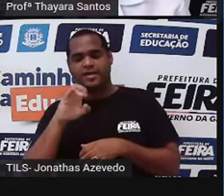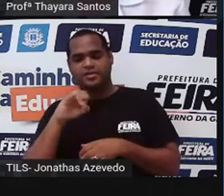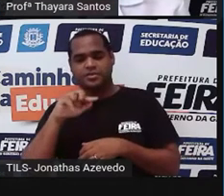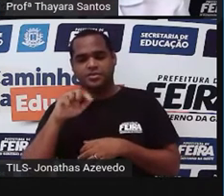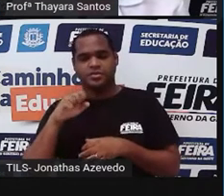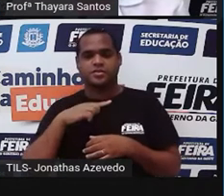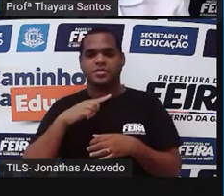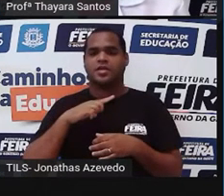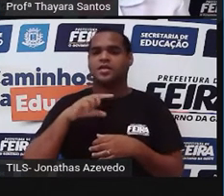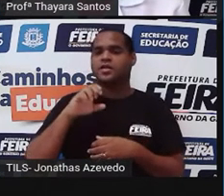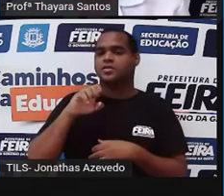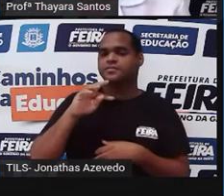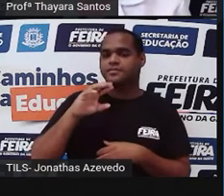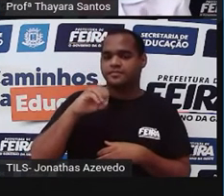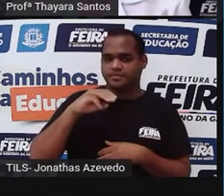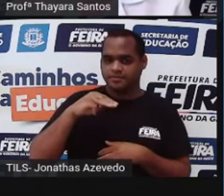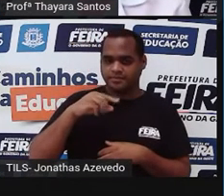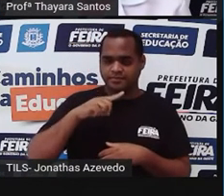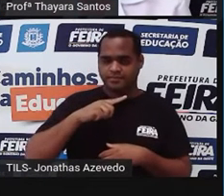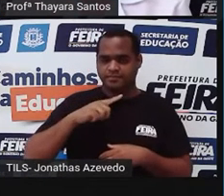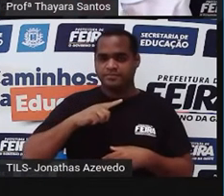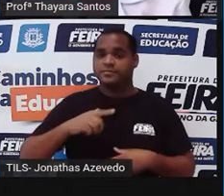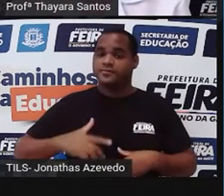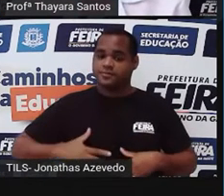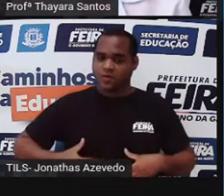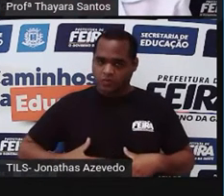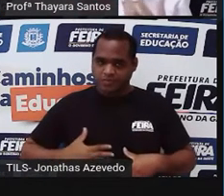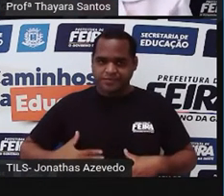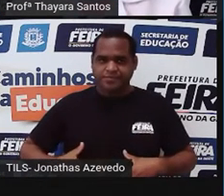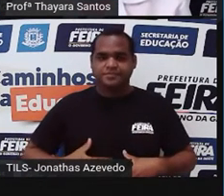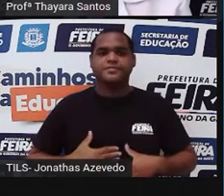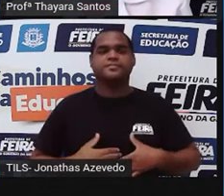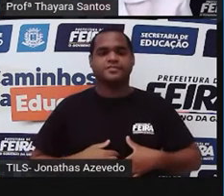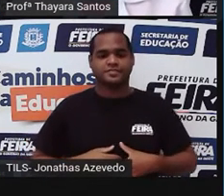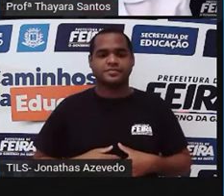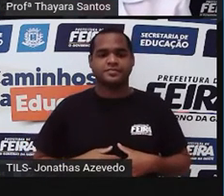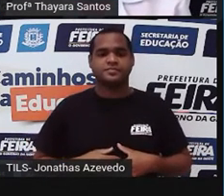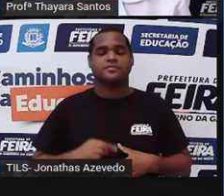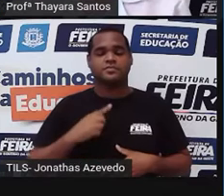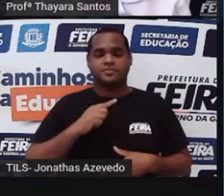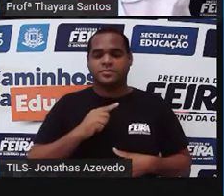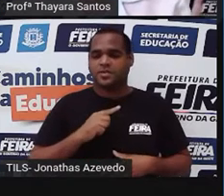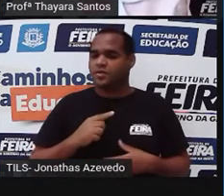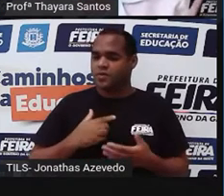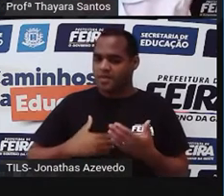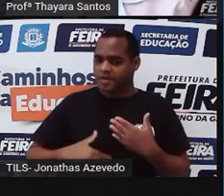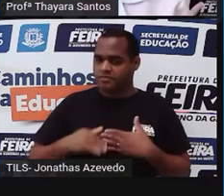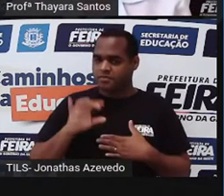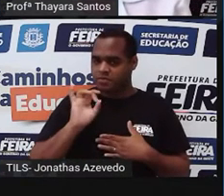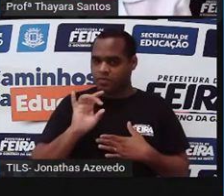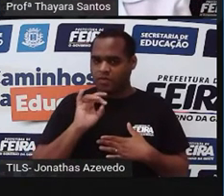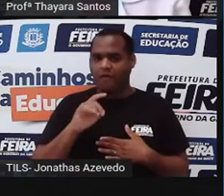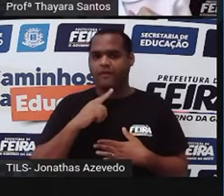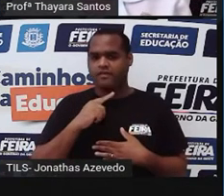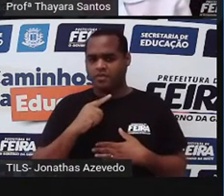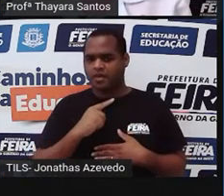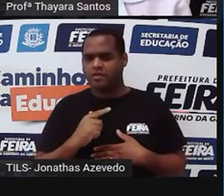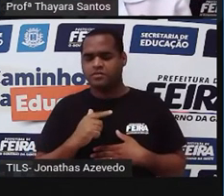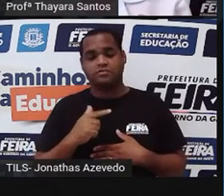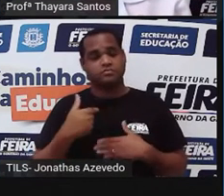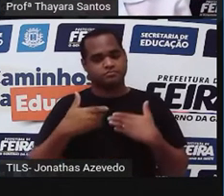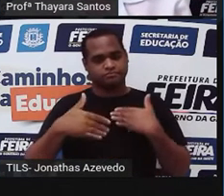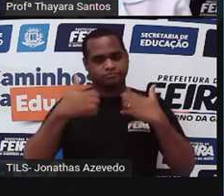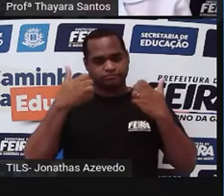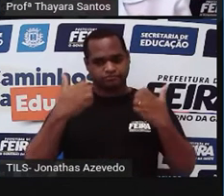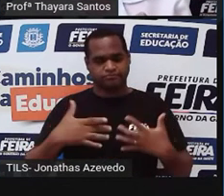Aqui a gente tem o estômago, essa estrutura aqui, que é responsável por realizar boa parte da digestão. Mas não é só ele que faz digestão, não, como a gente vai ver